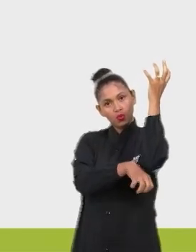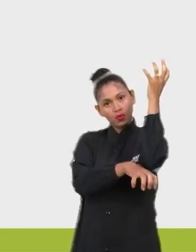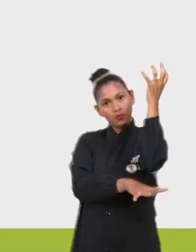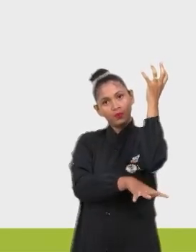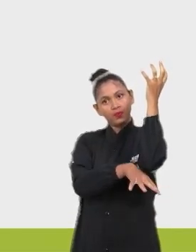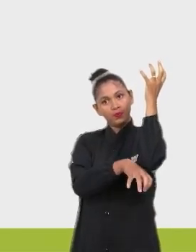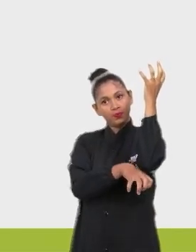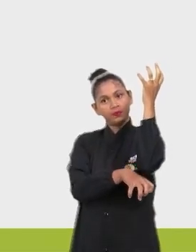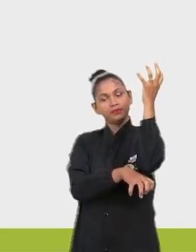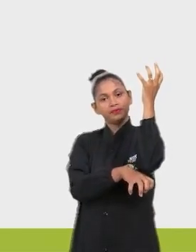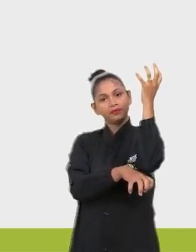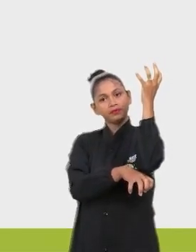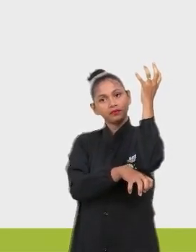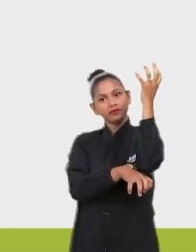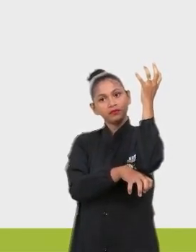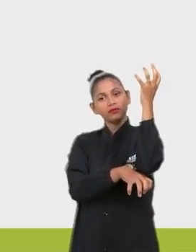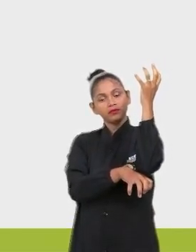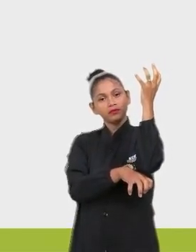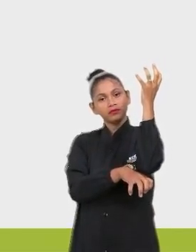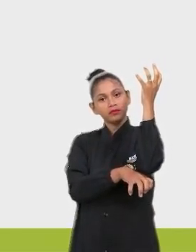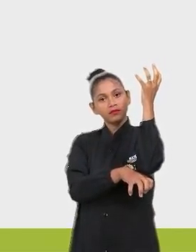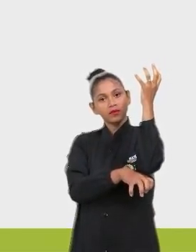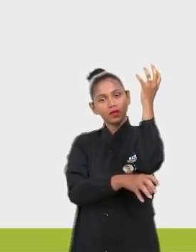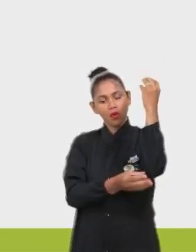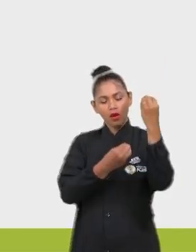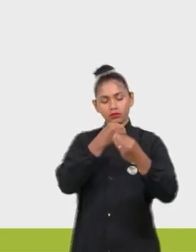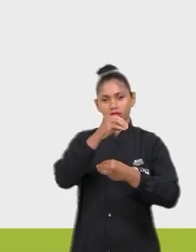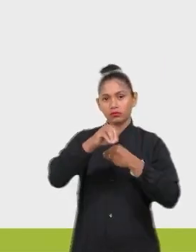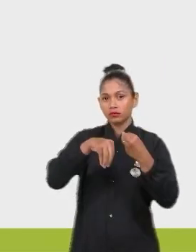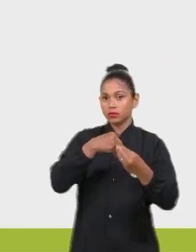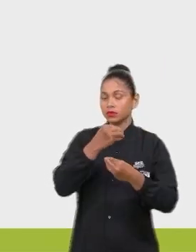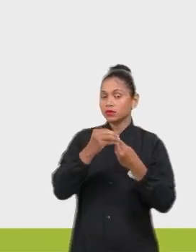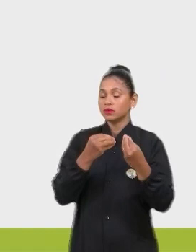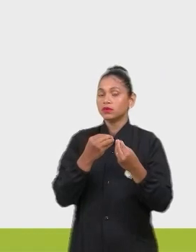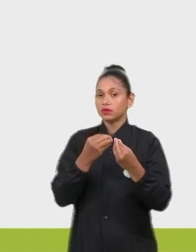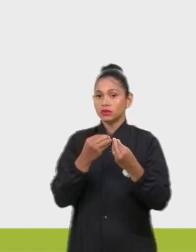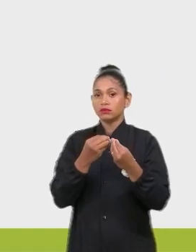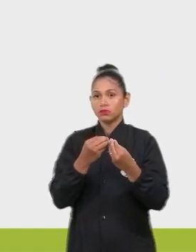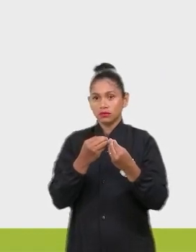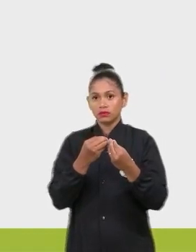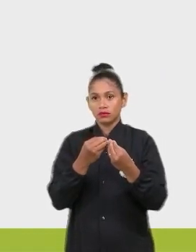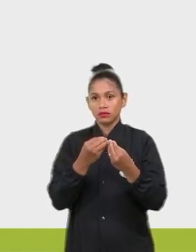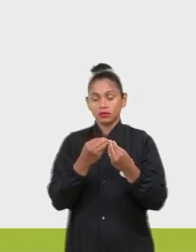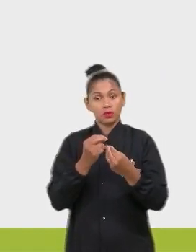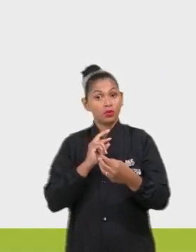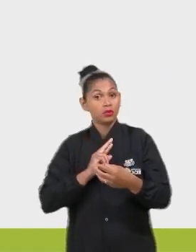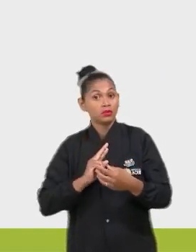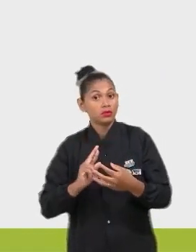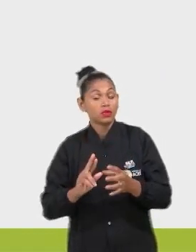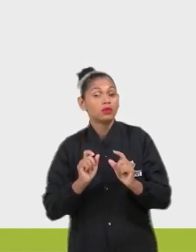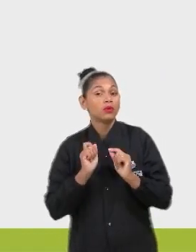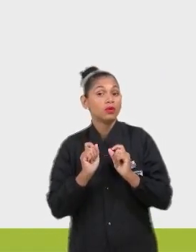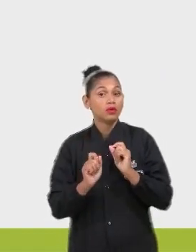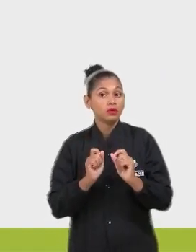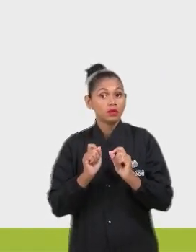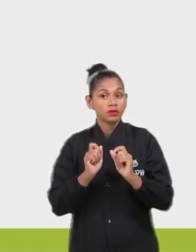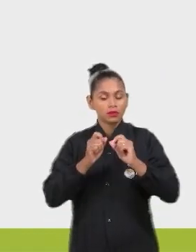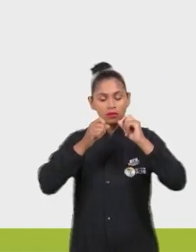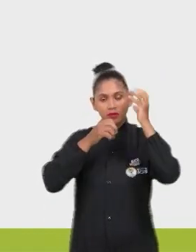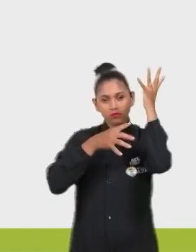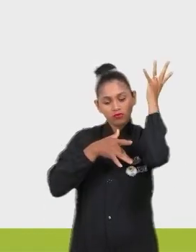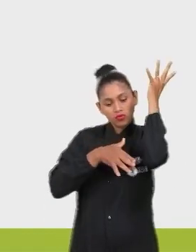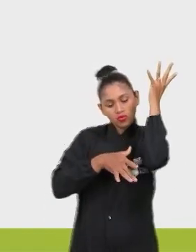carbono e água vão reagir e essa reação vai garantir que haja a liberação